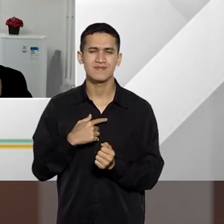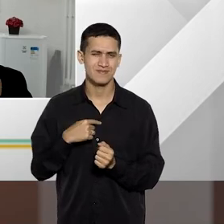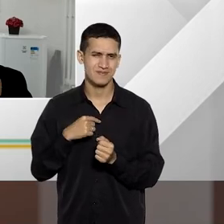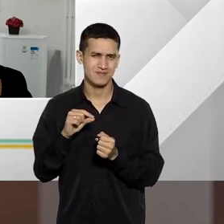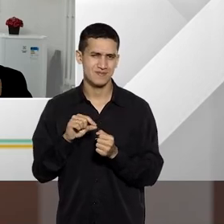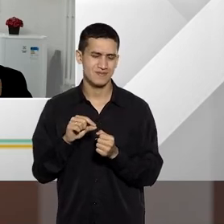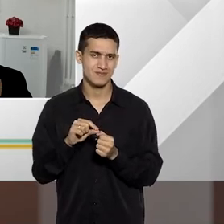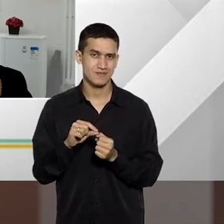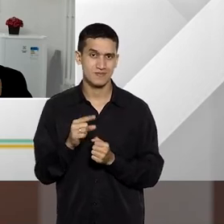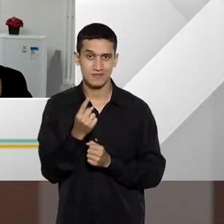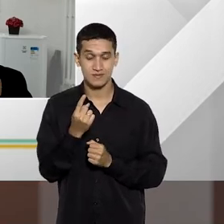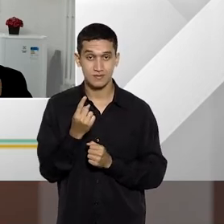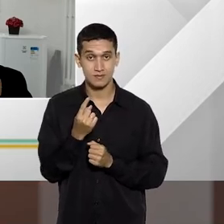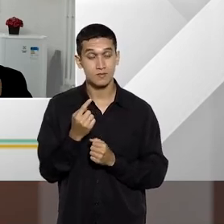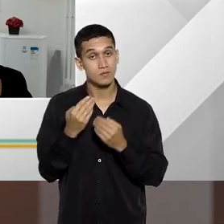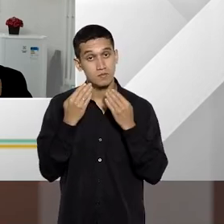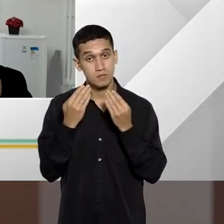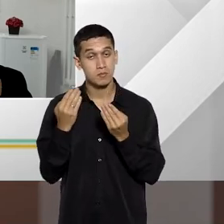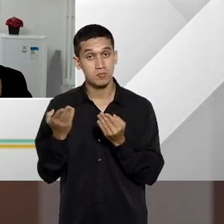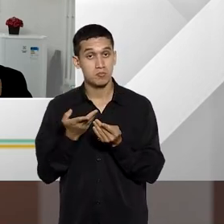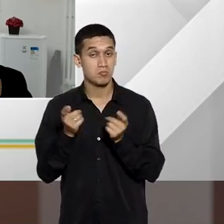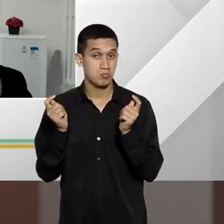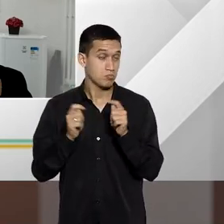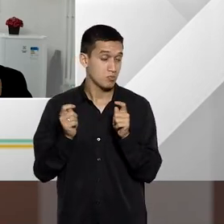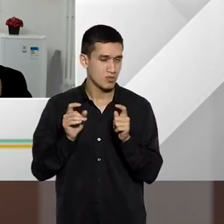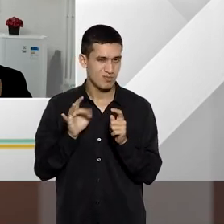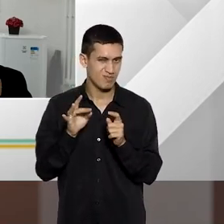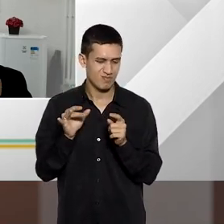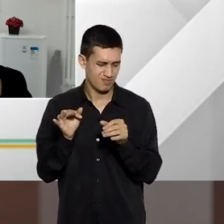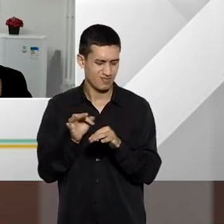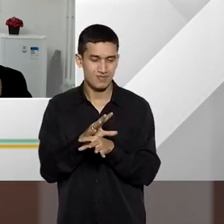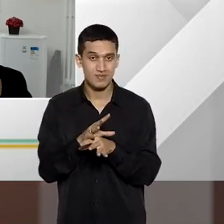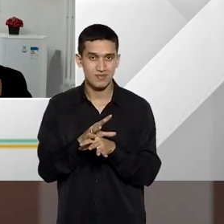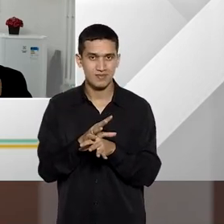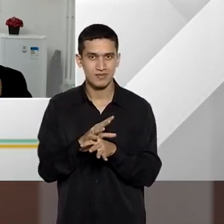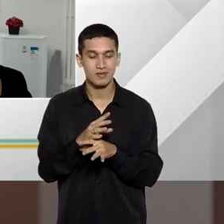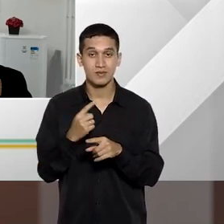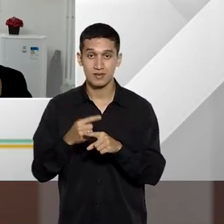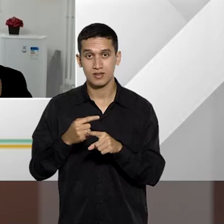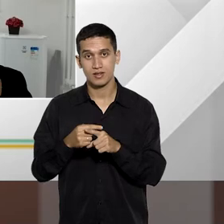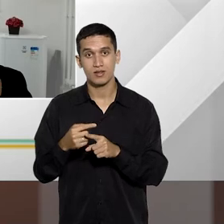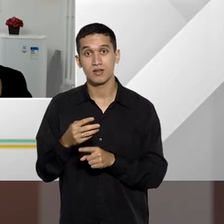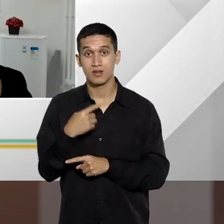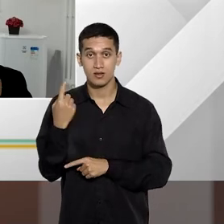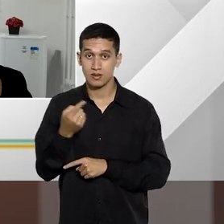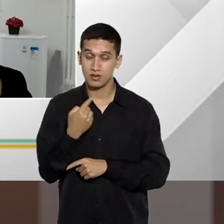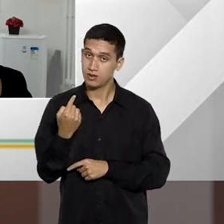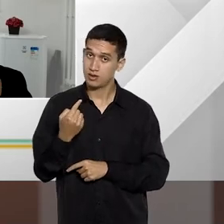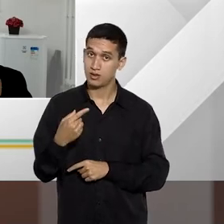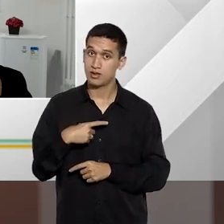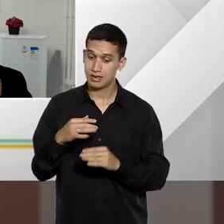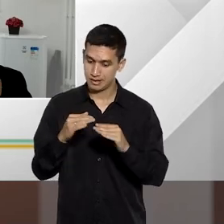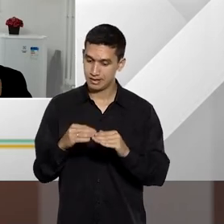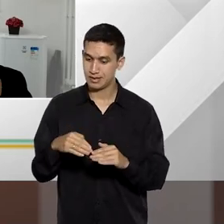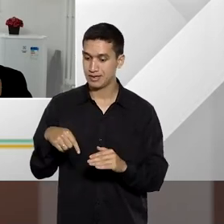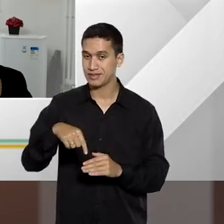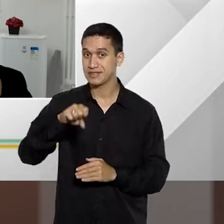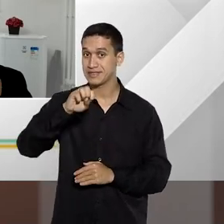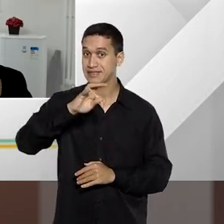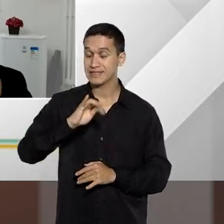indicação só para finalizar, né? Afinal de contas, nós estamos aqui na casa do STJ,